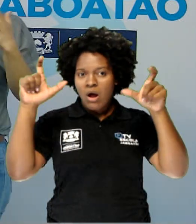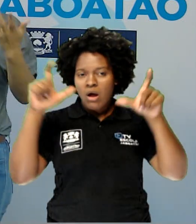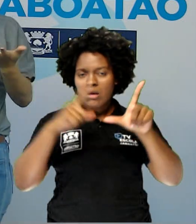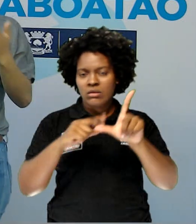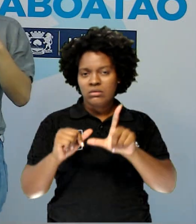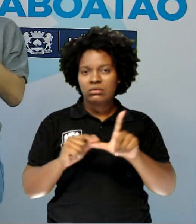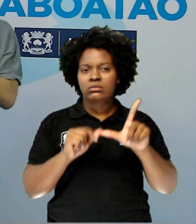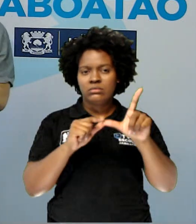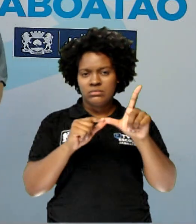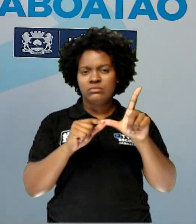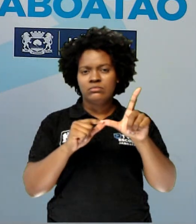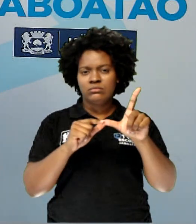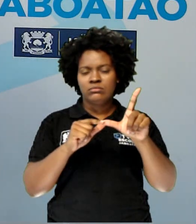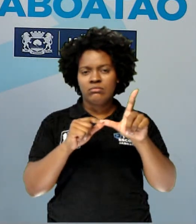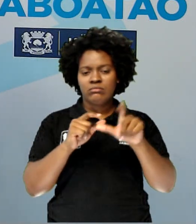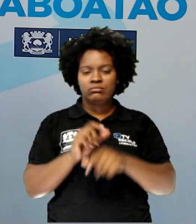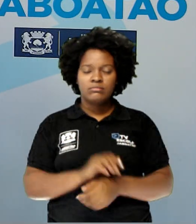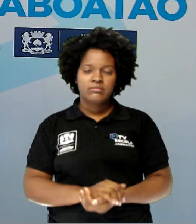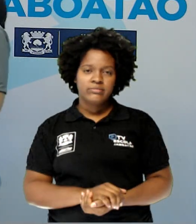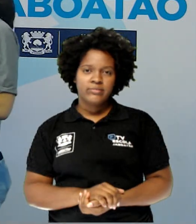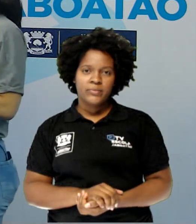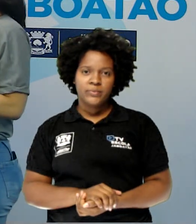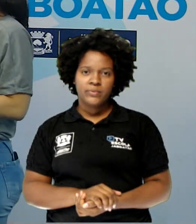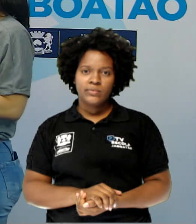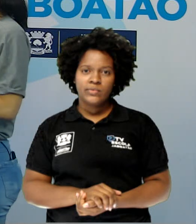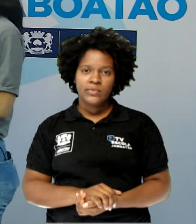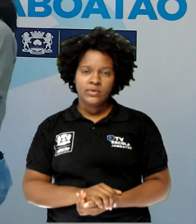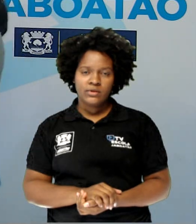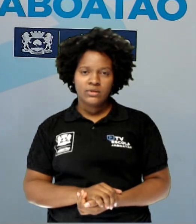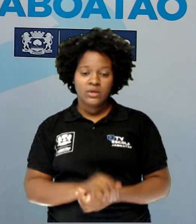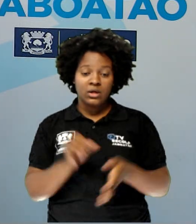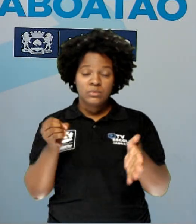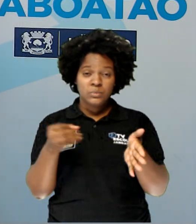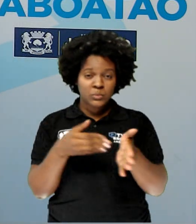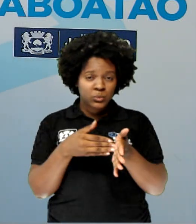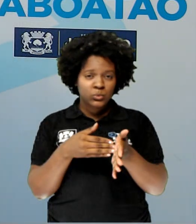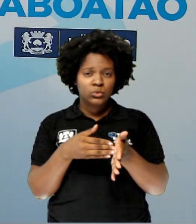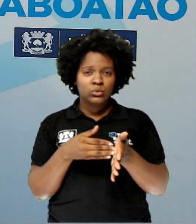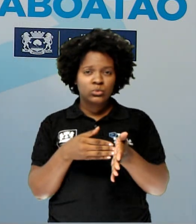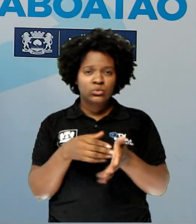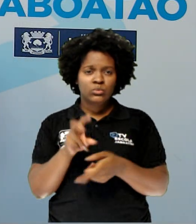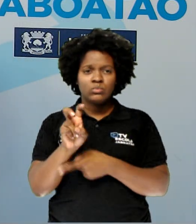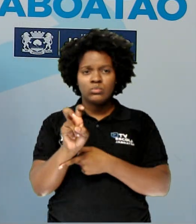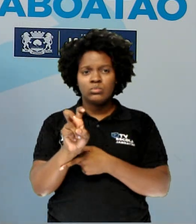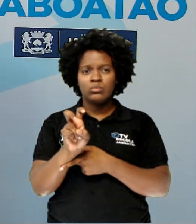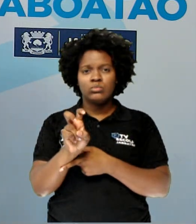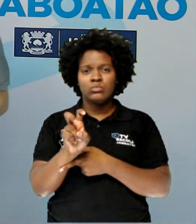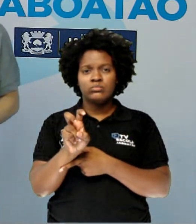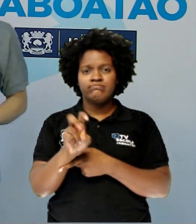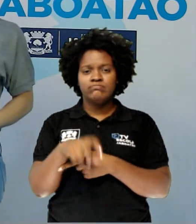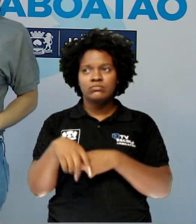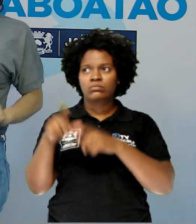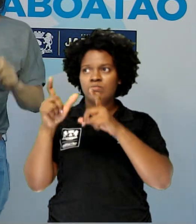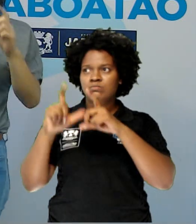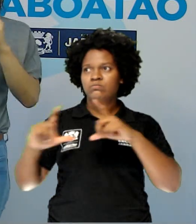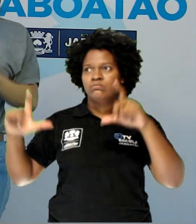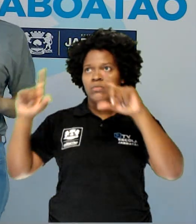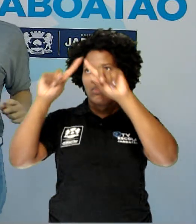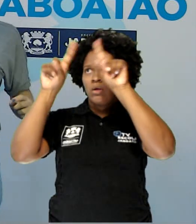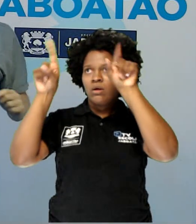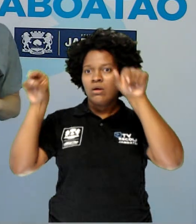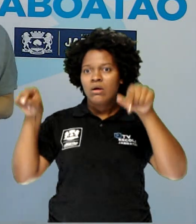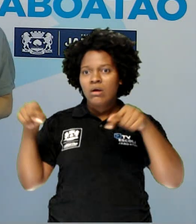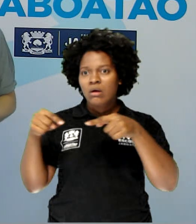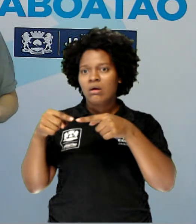tá? Ou em negrito, com algum destaque. E nós temos, por último, o quinto balão, que é o balão de narrador, que foi